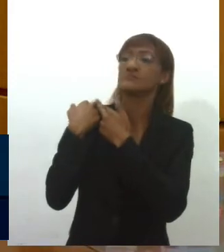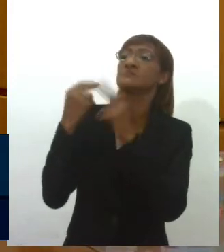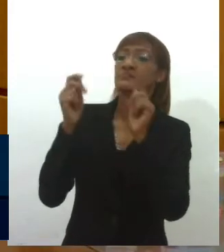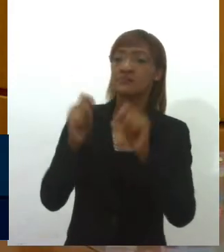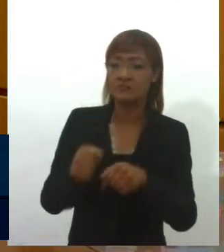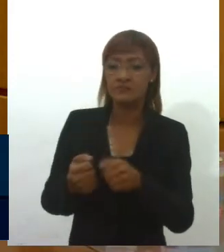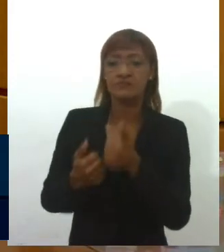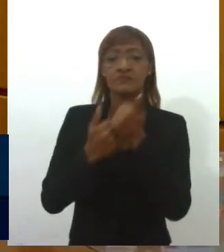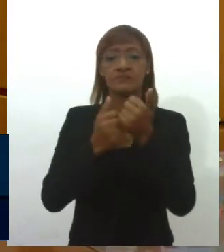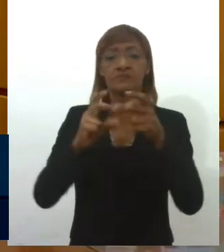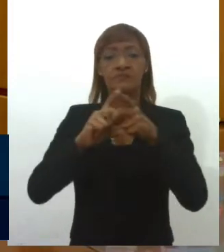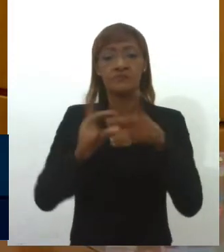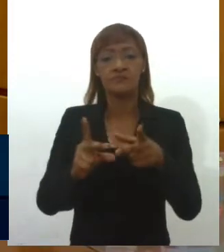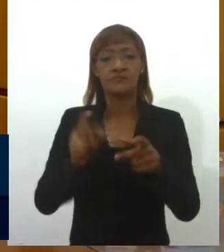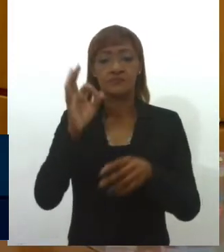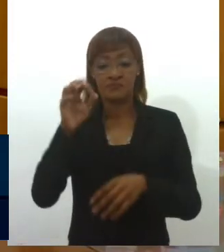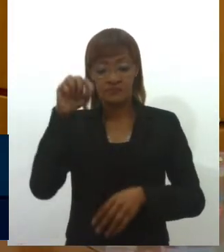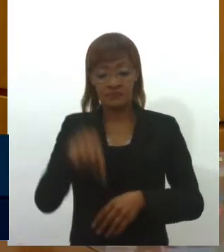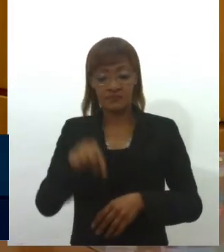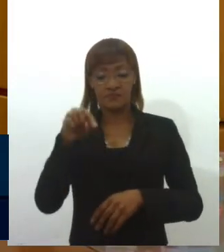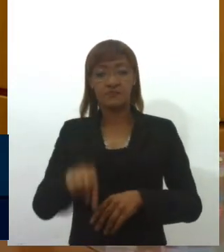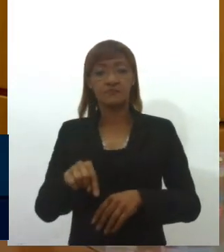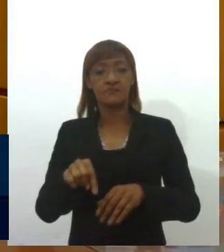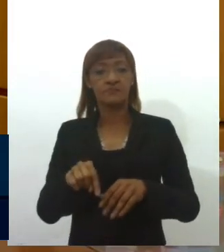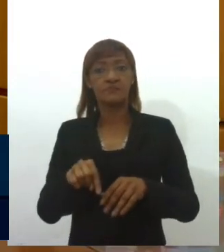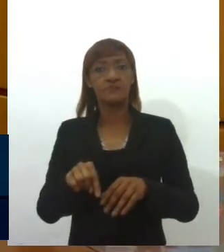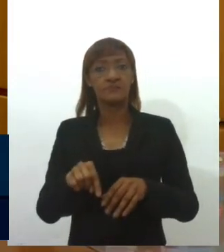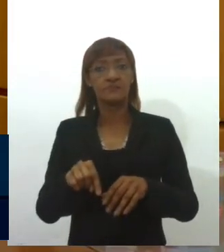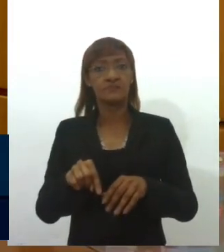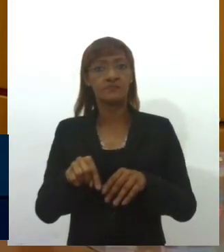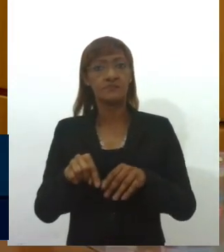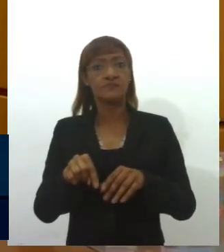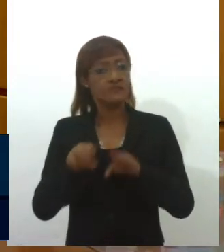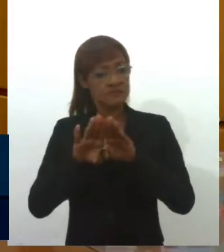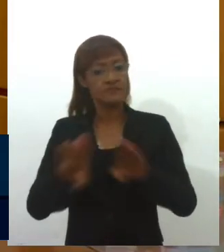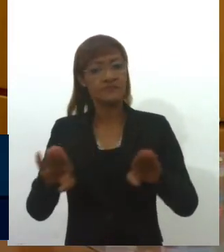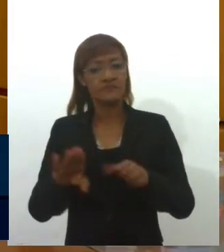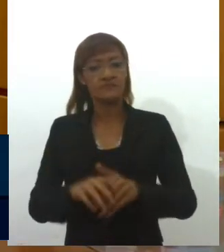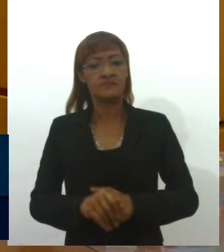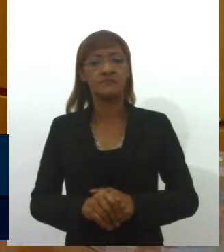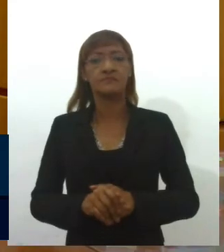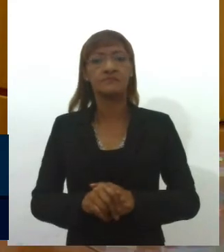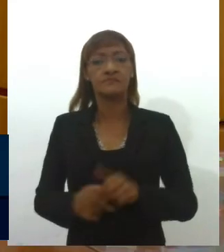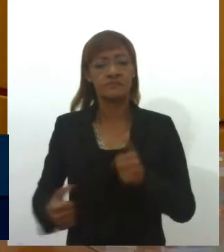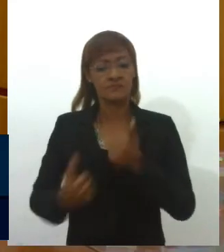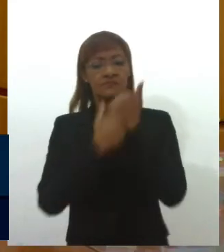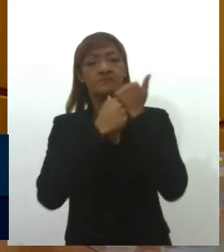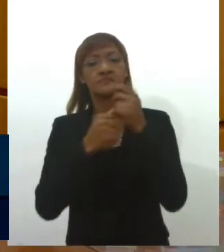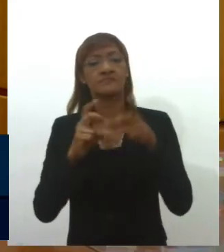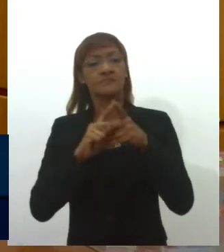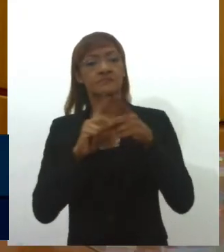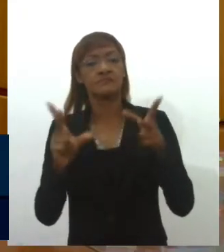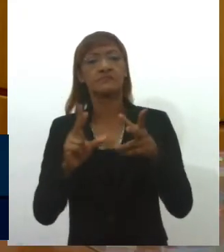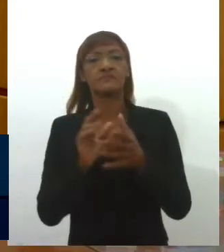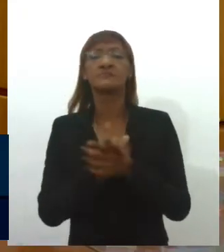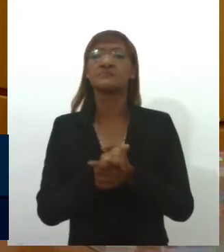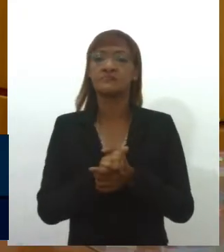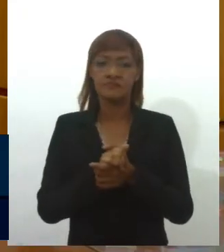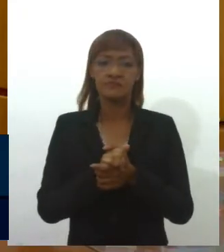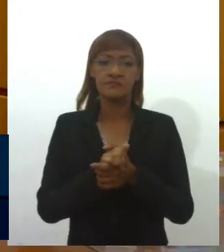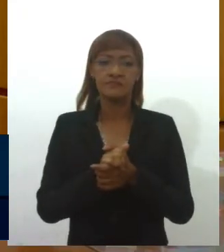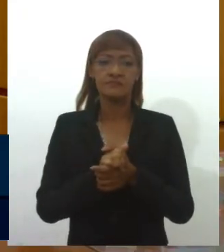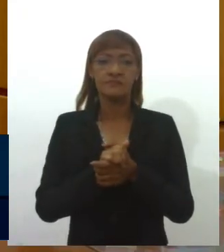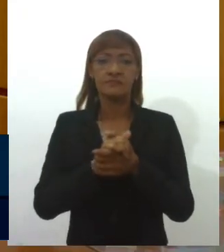democracia. Esta casa é uma delas, por isso que eu estou aqui hoje. Os parlamentos são um espaço de defesa da democracia, porque o